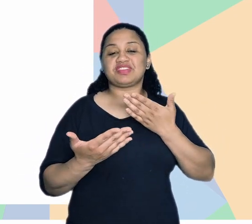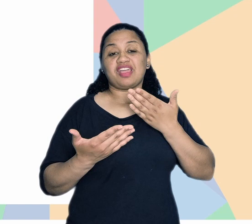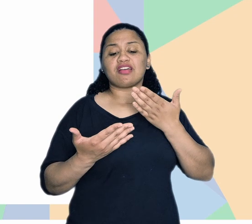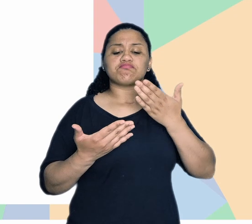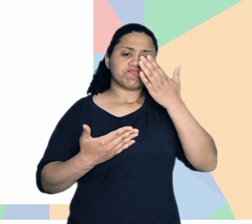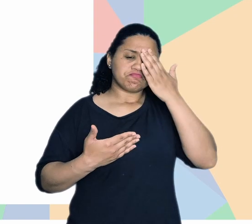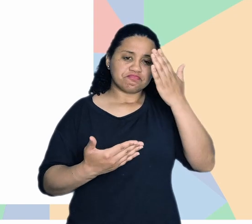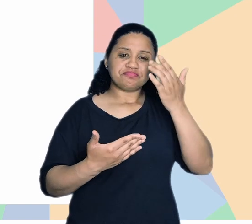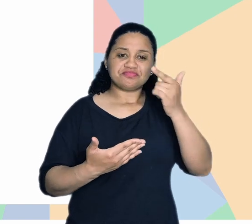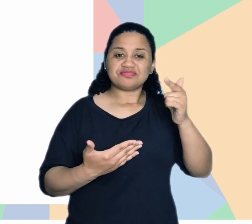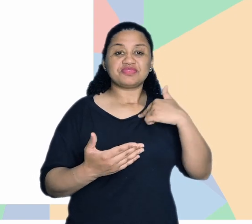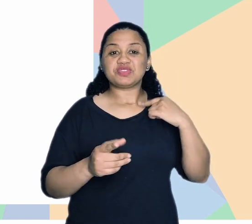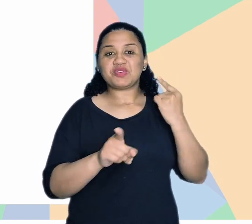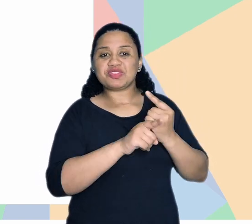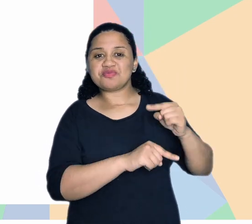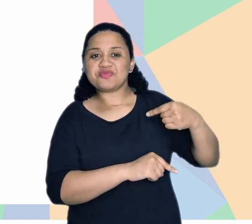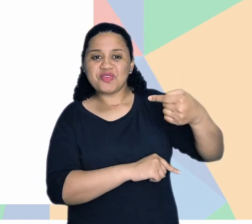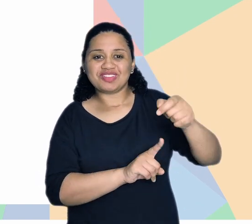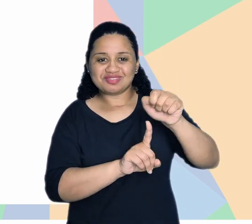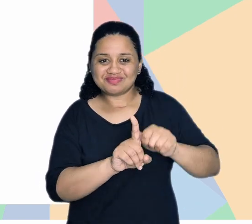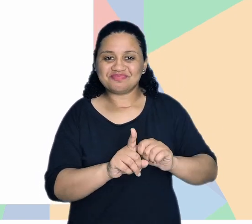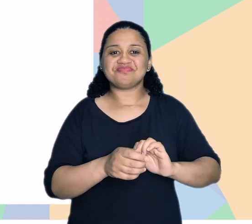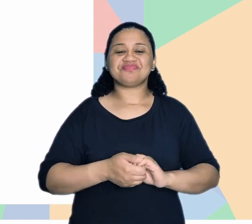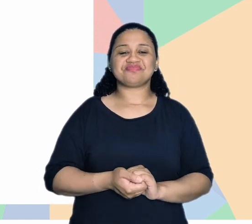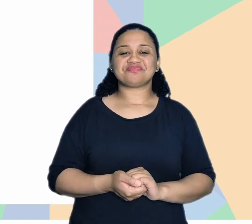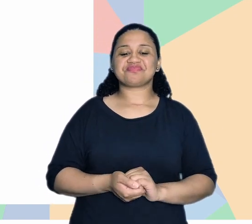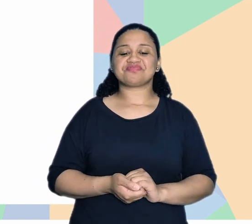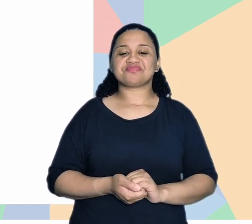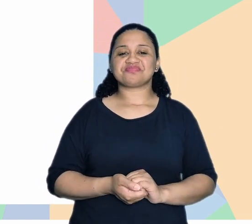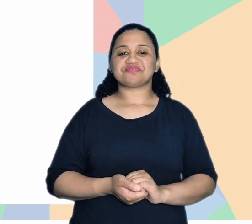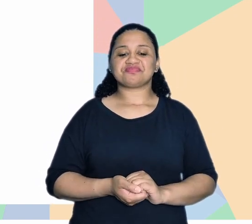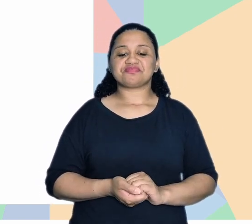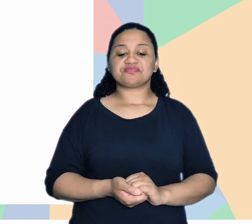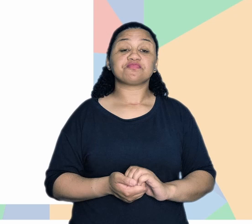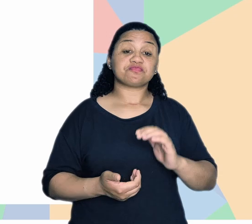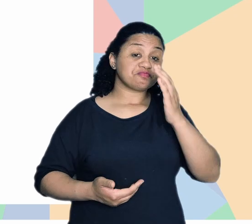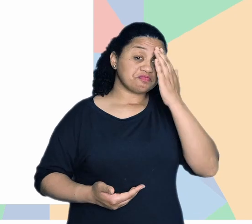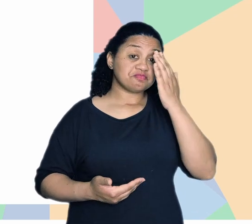Santa Catarina. Então, da minha parte, mais uma vez, obrigado e até o próximo mês.